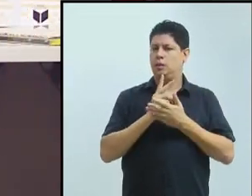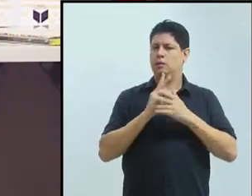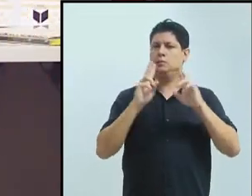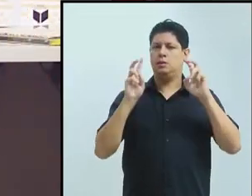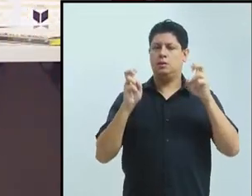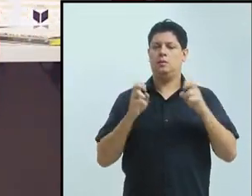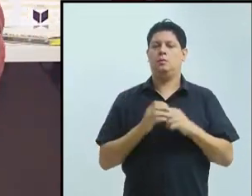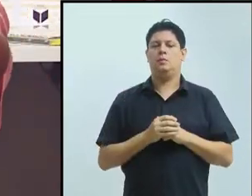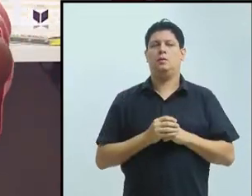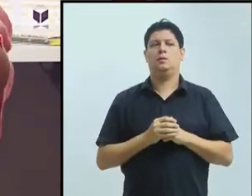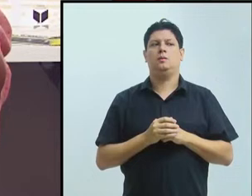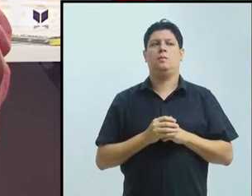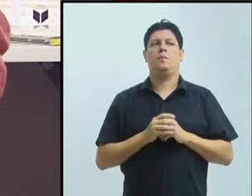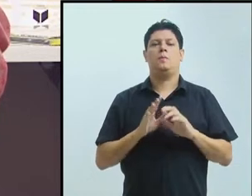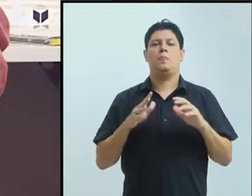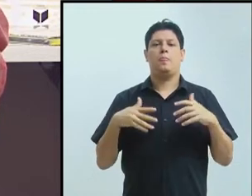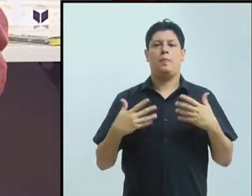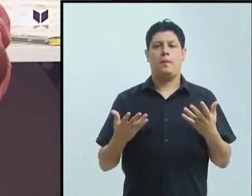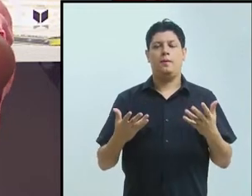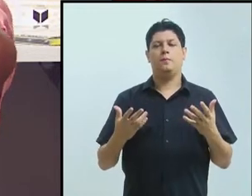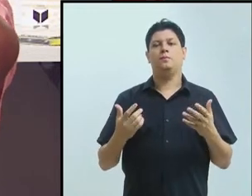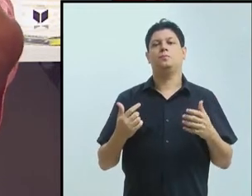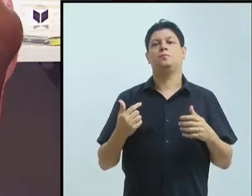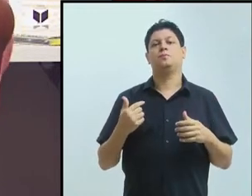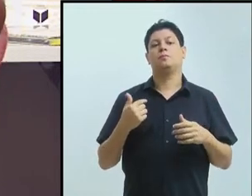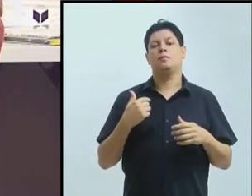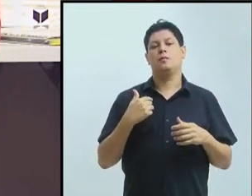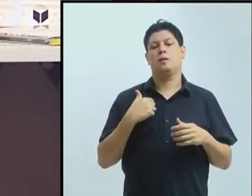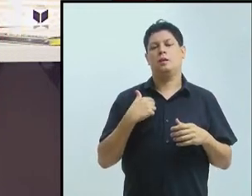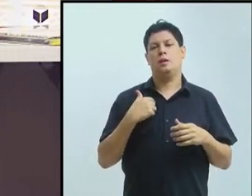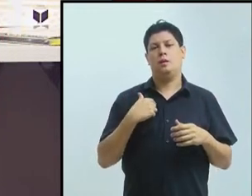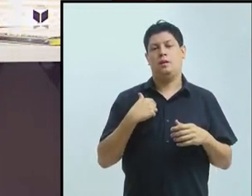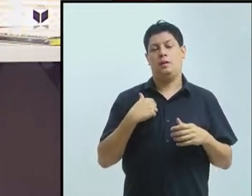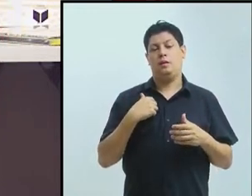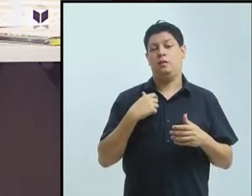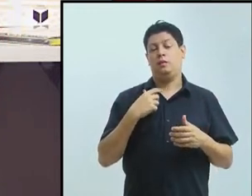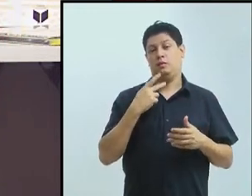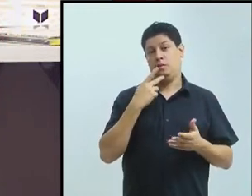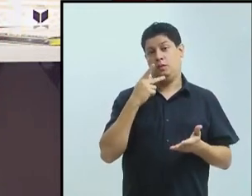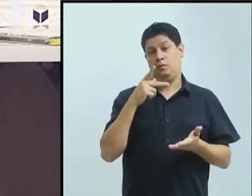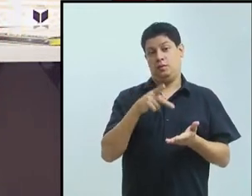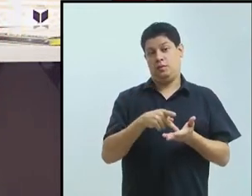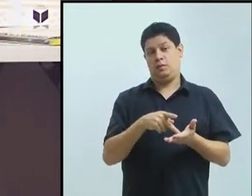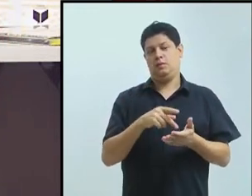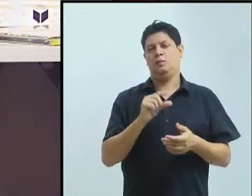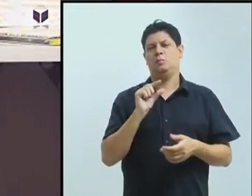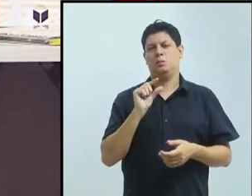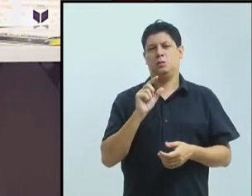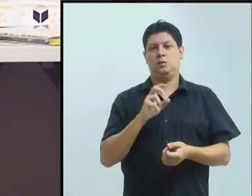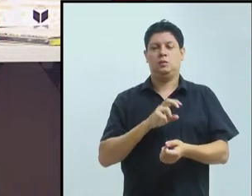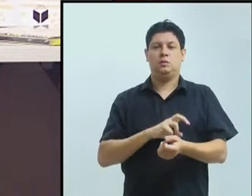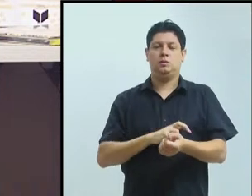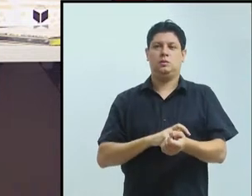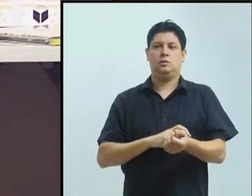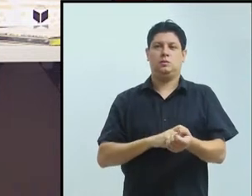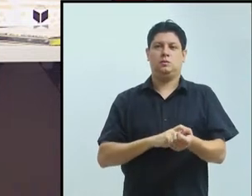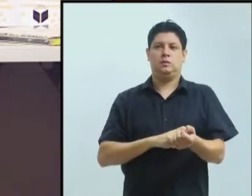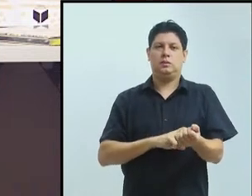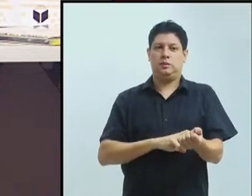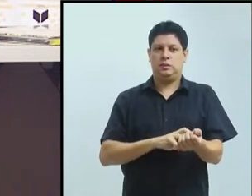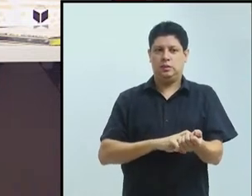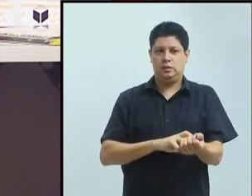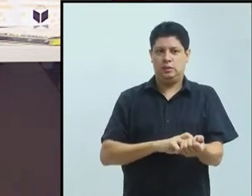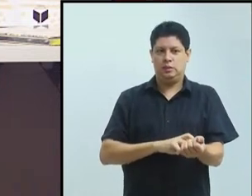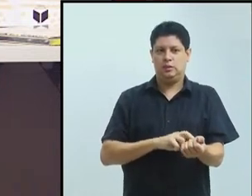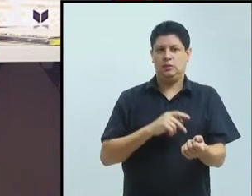confesso que é um convite que me deixa um pouco nervoso, porque eu acho que ele vem